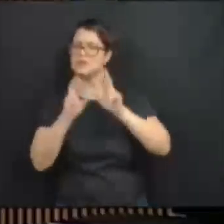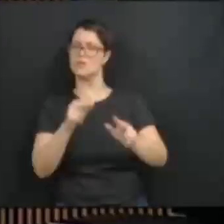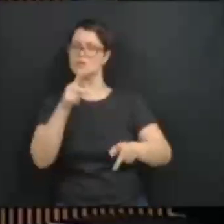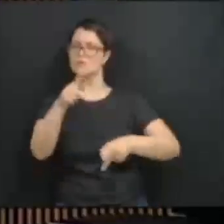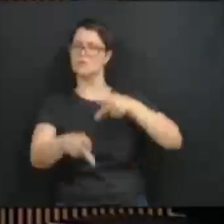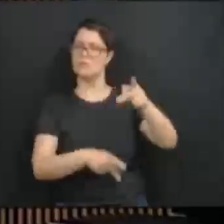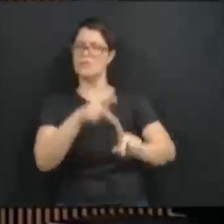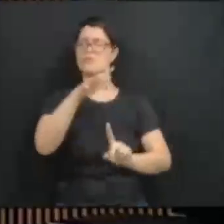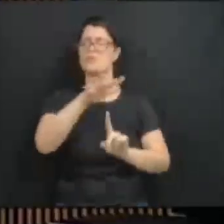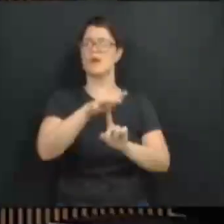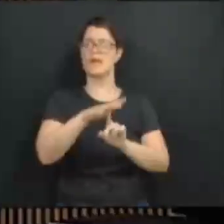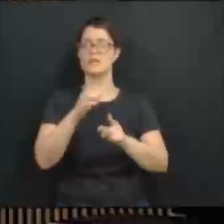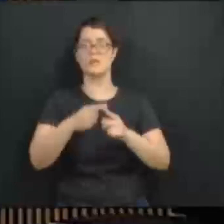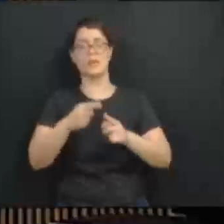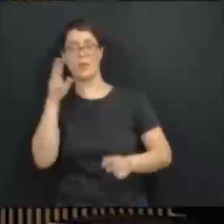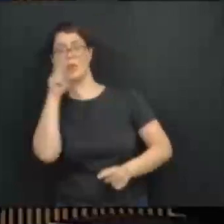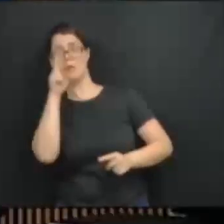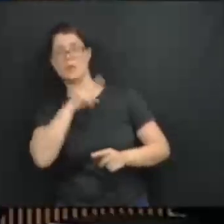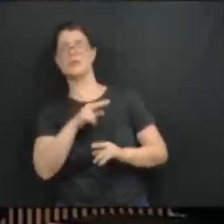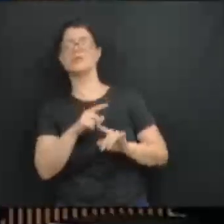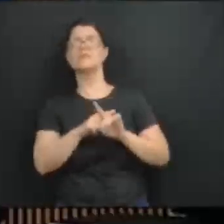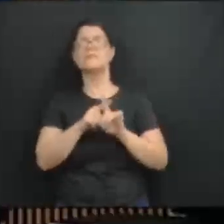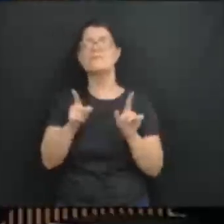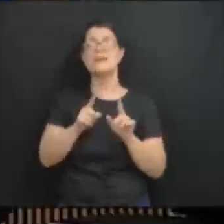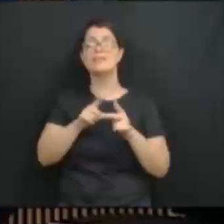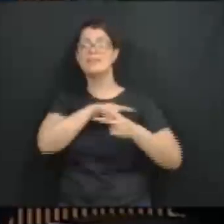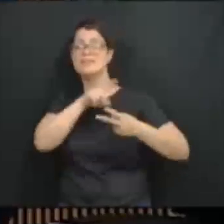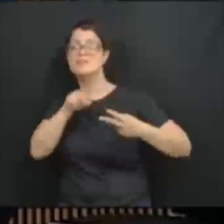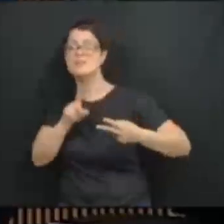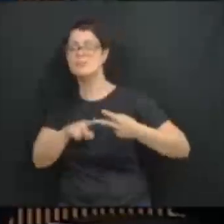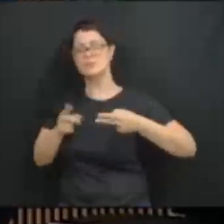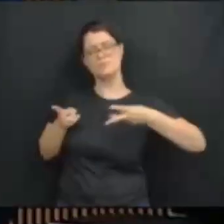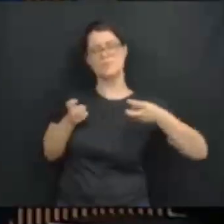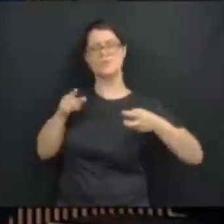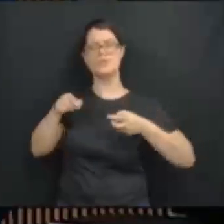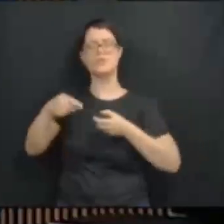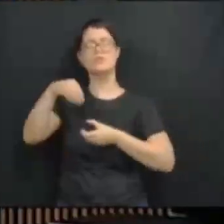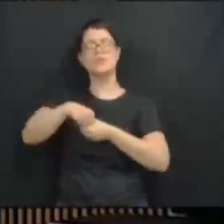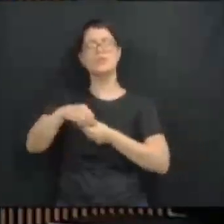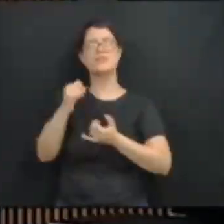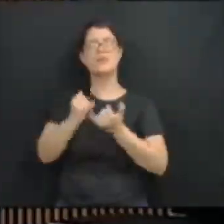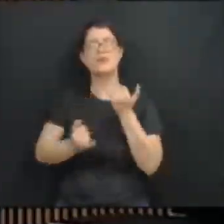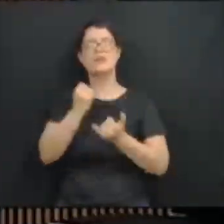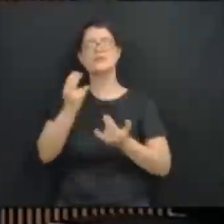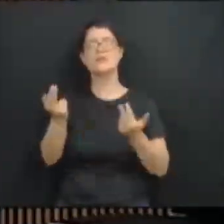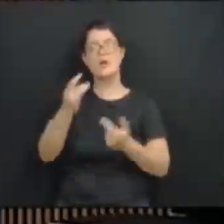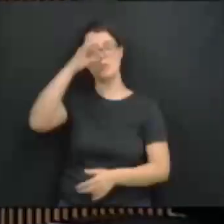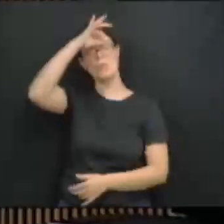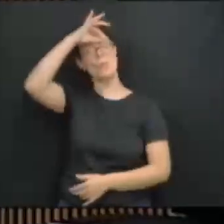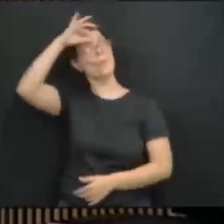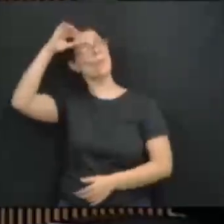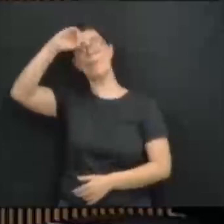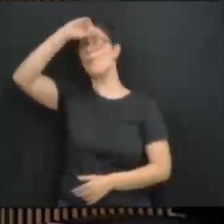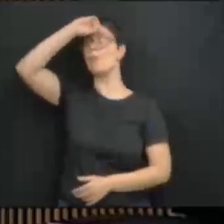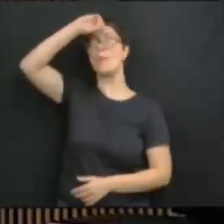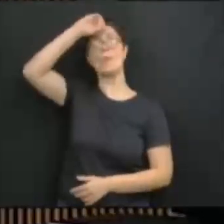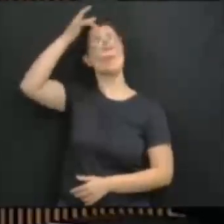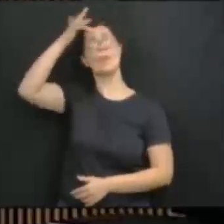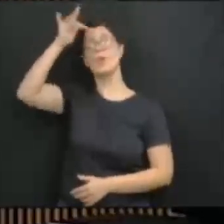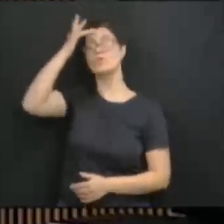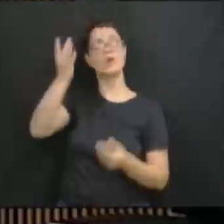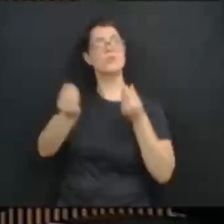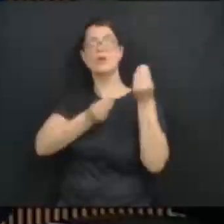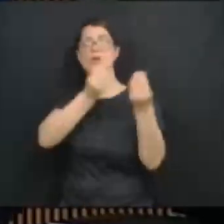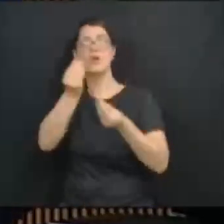ignorância histórica do papel que a Coppel cumpriu na composição do nosso Estado, na